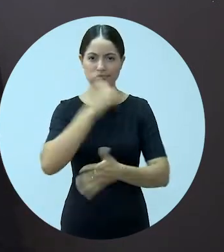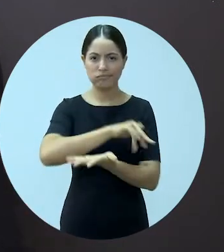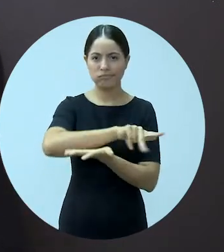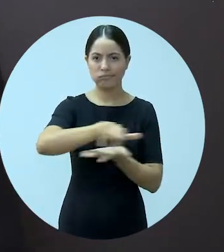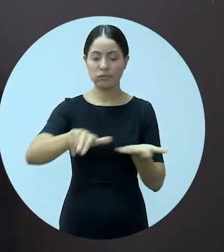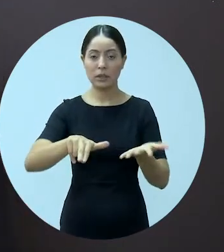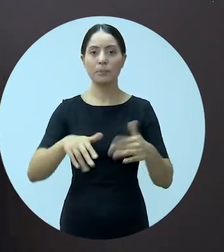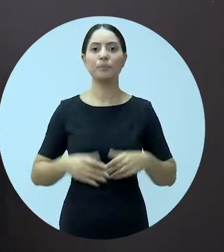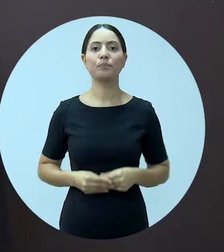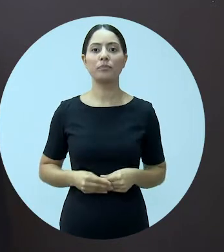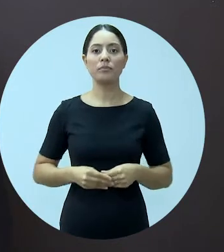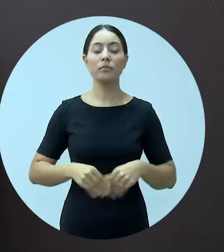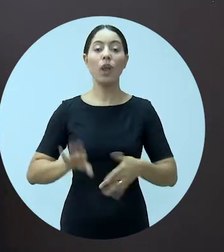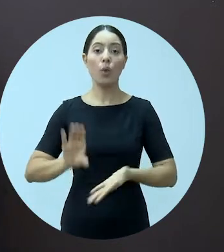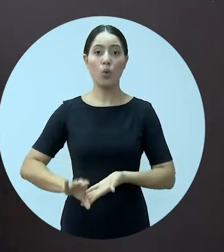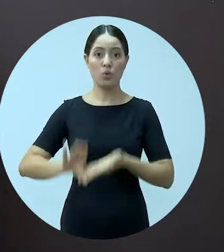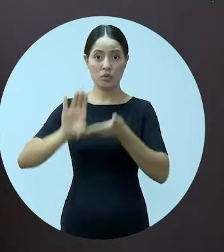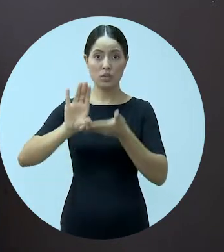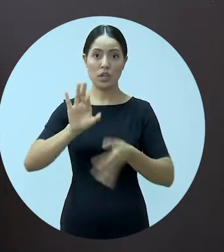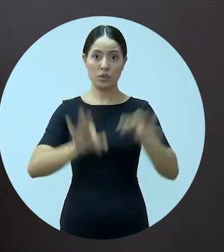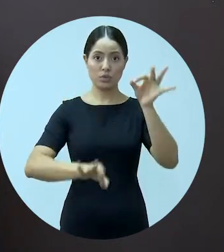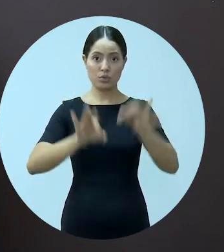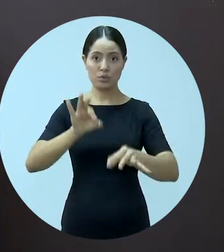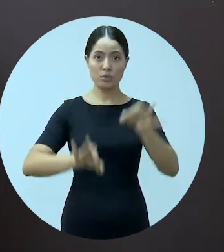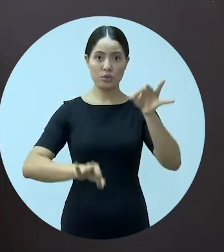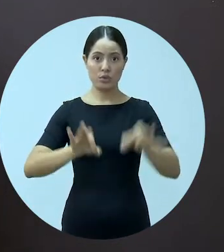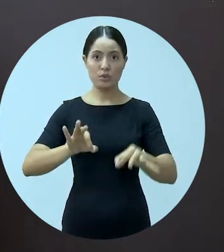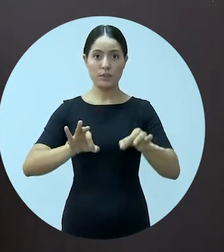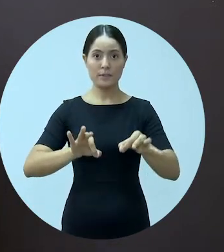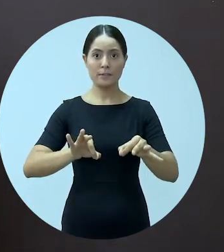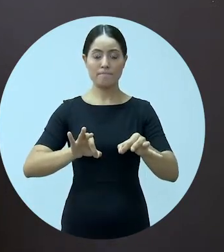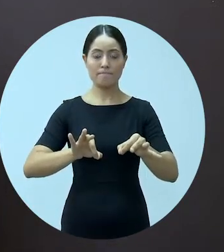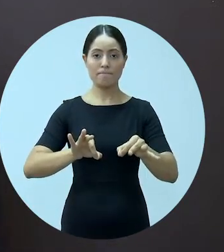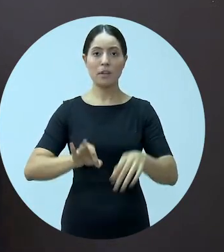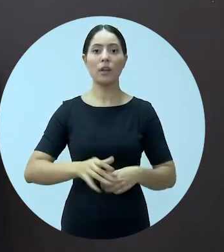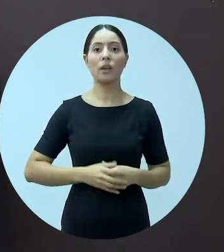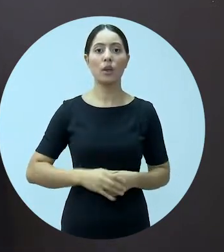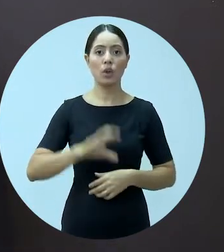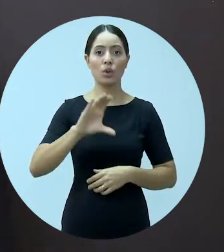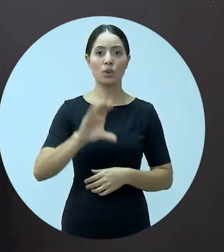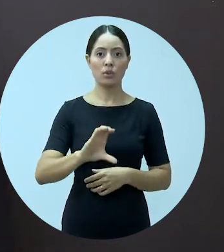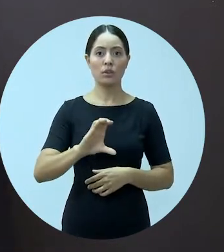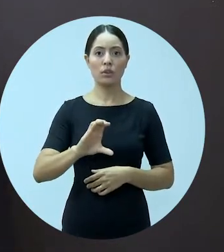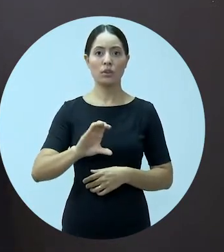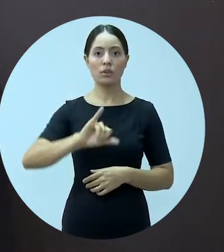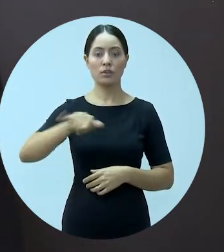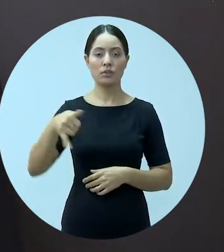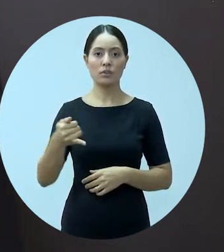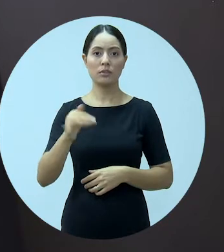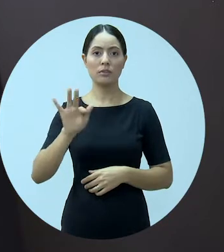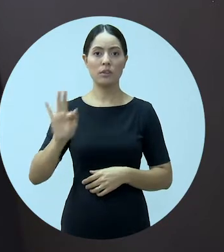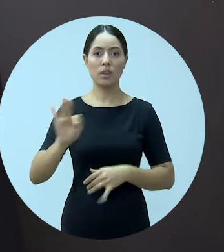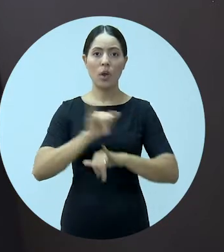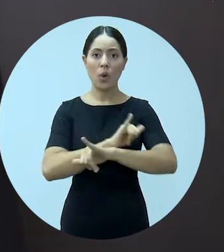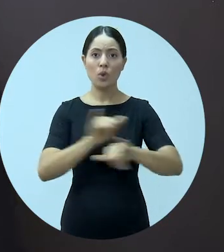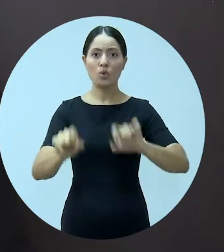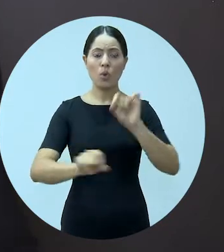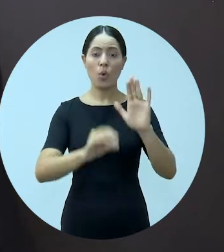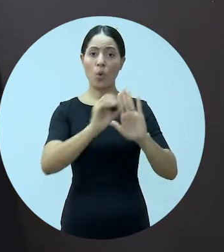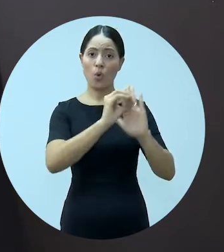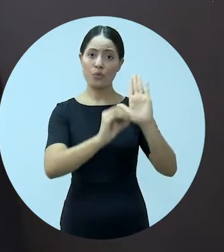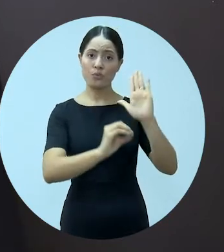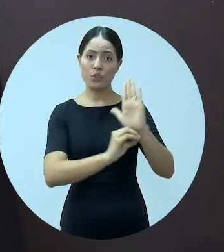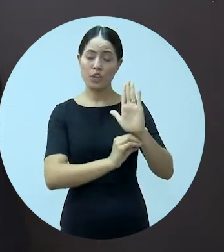Ao Conselho da Justiça Federal, a UAB enviou um ofício que requer que o órgão efetue, ainda no primeiro